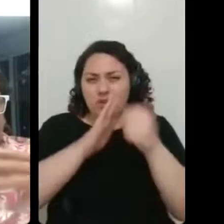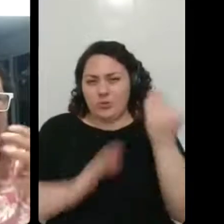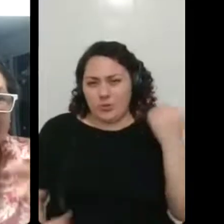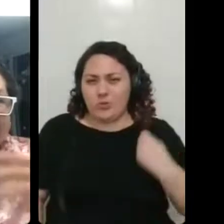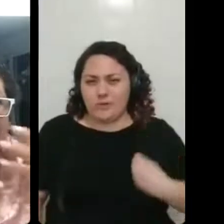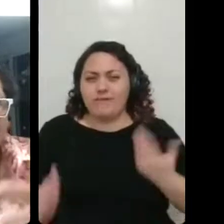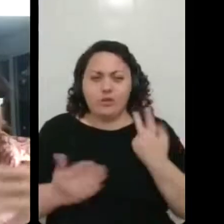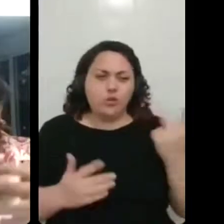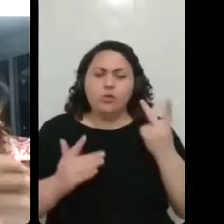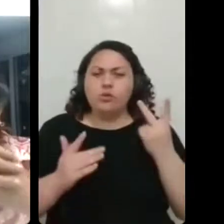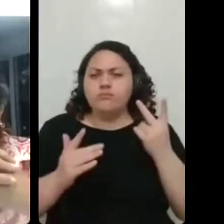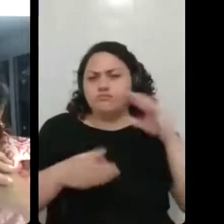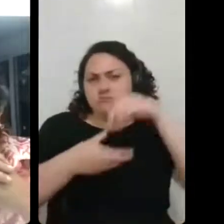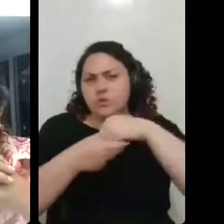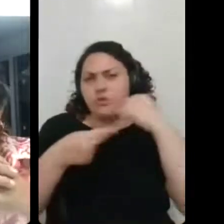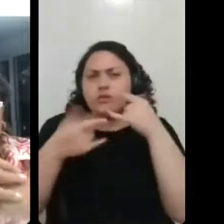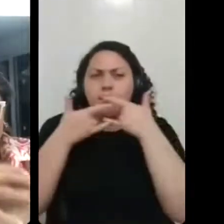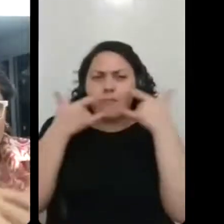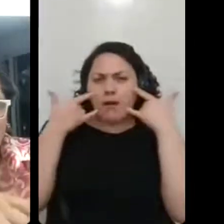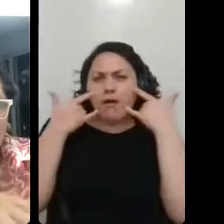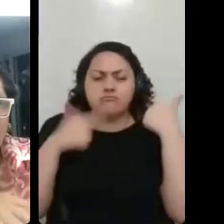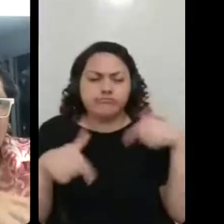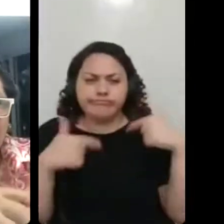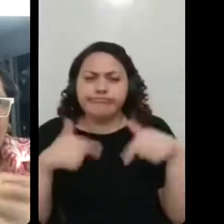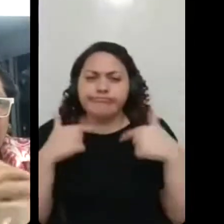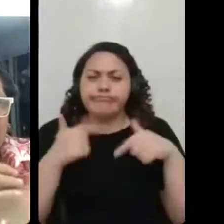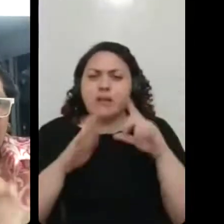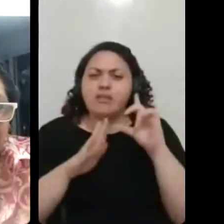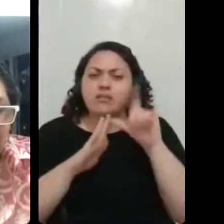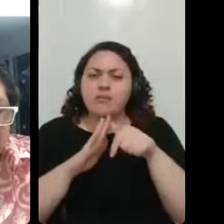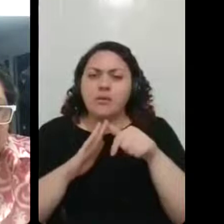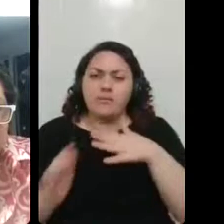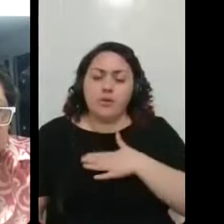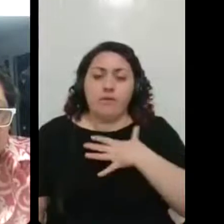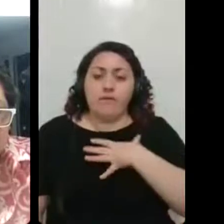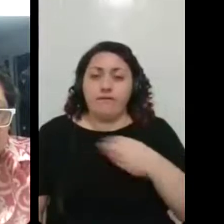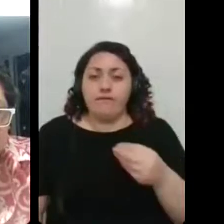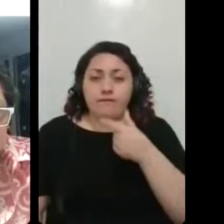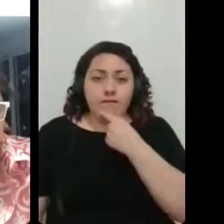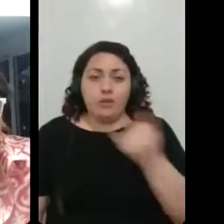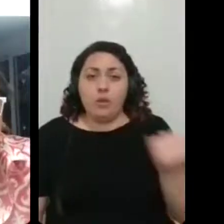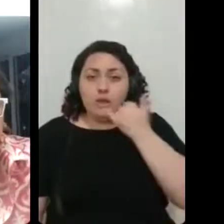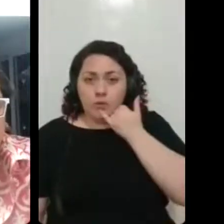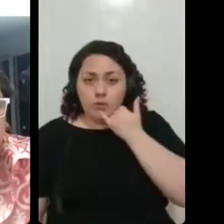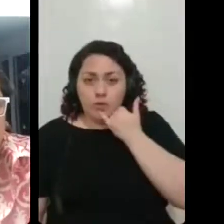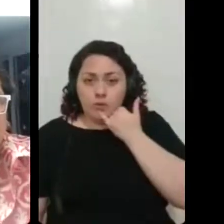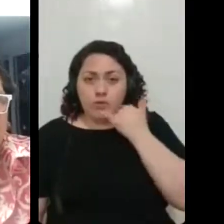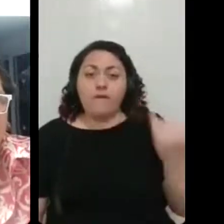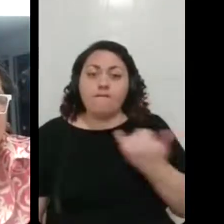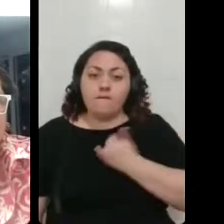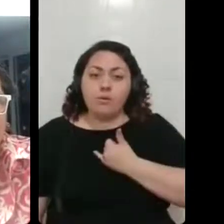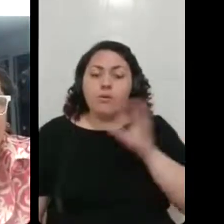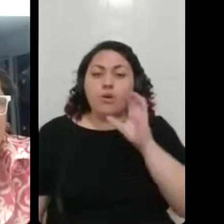mascaradas, mas trabalhando. E, de repente, meu filho liga pra dizer que a cunhada